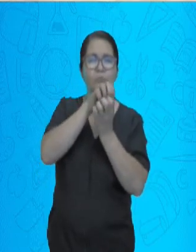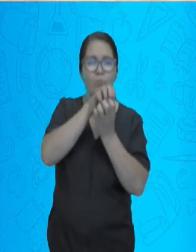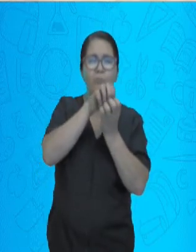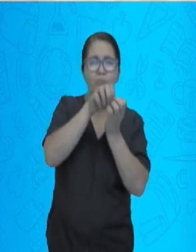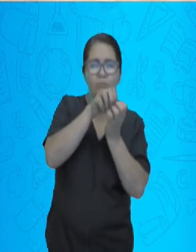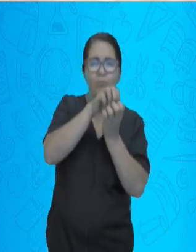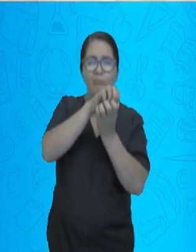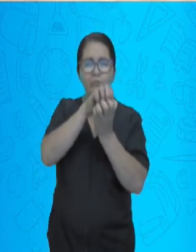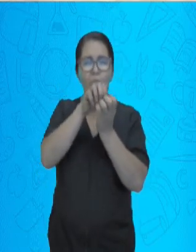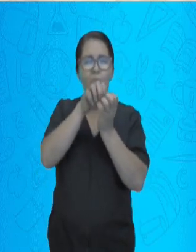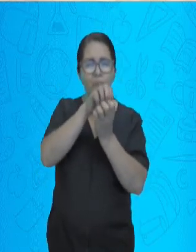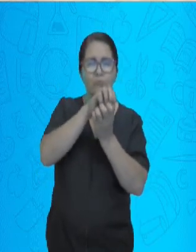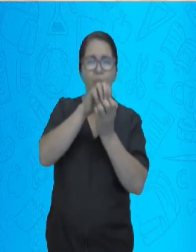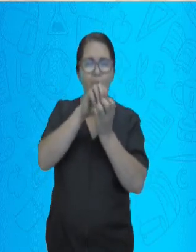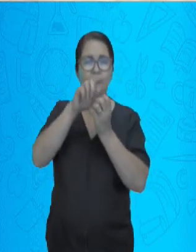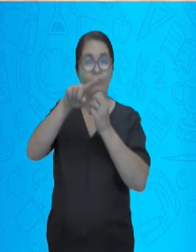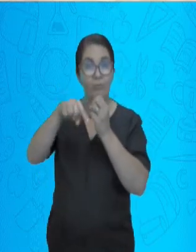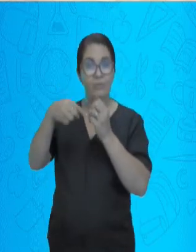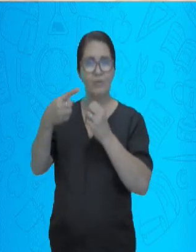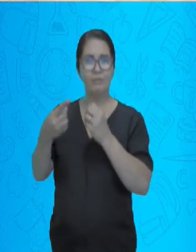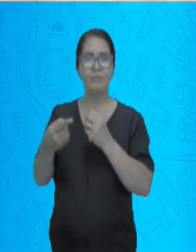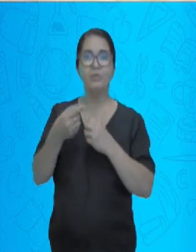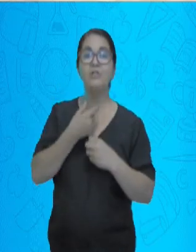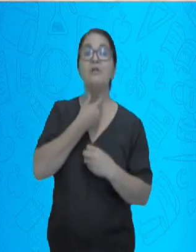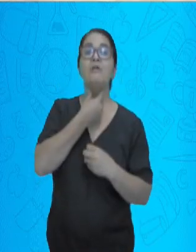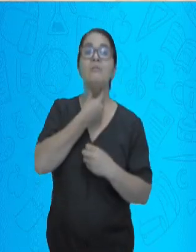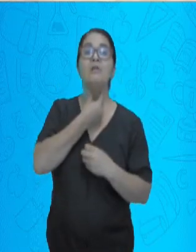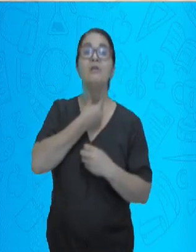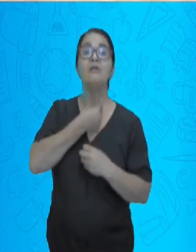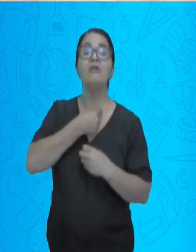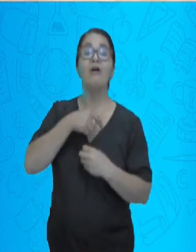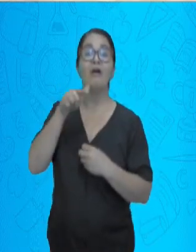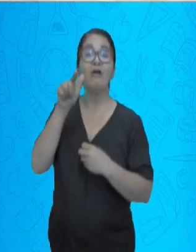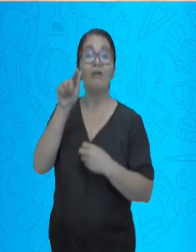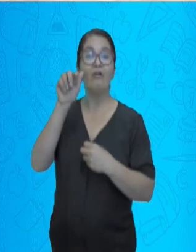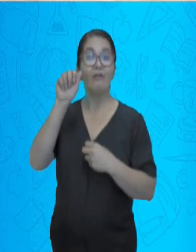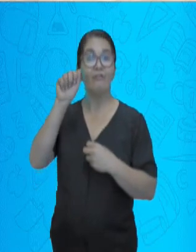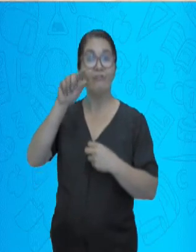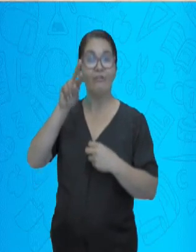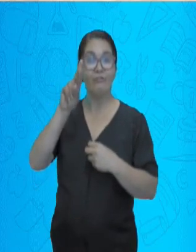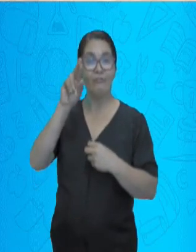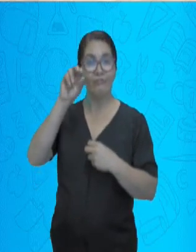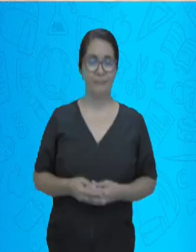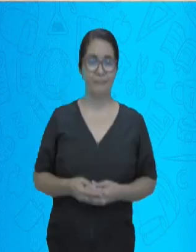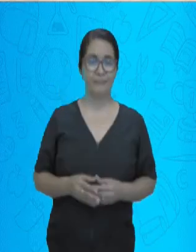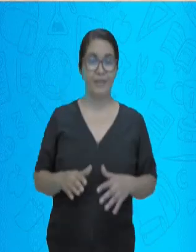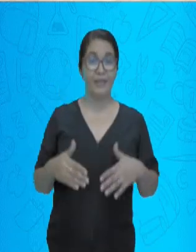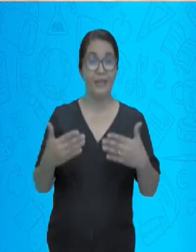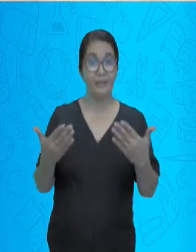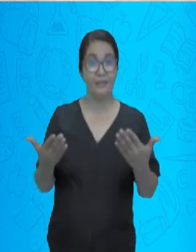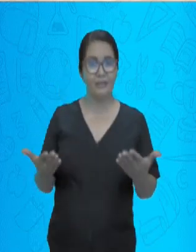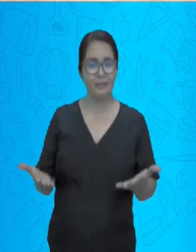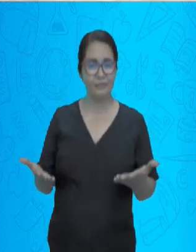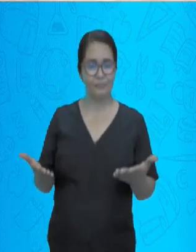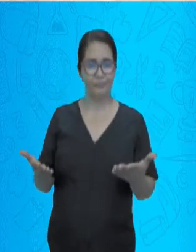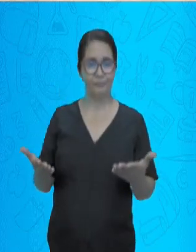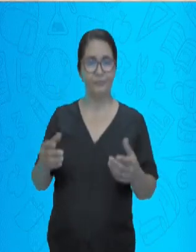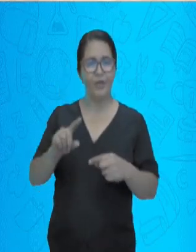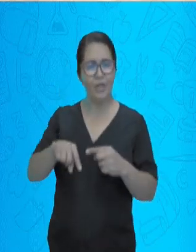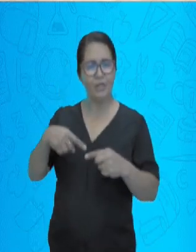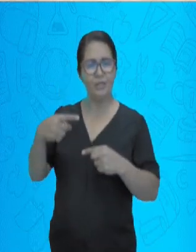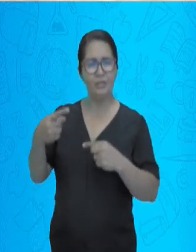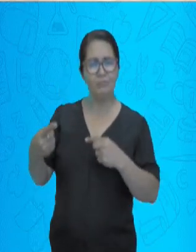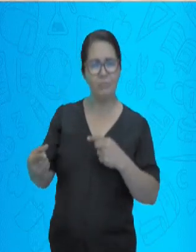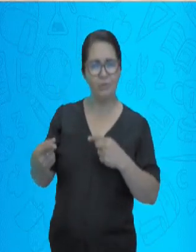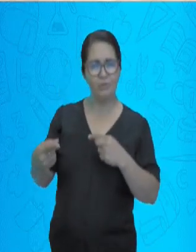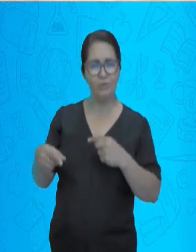Logo depois, eles passam pela nossa faringe, chegam ao esôfago e logo após, esse bolo